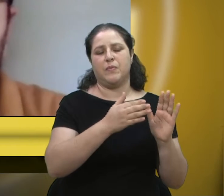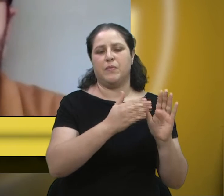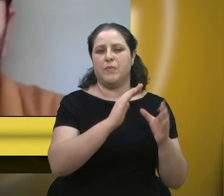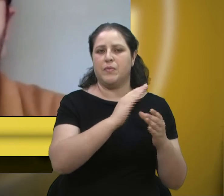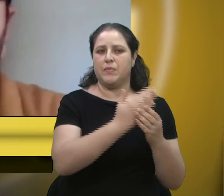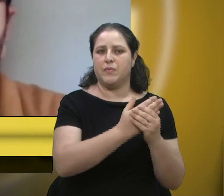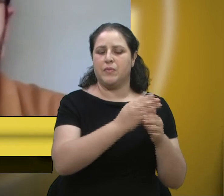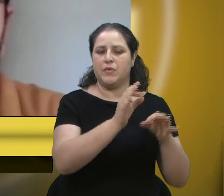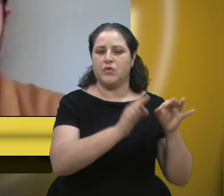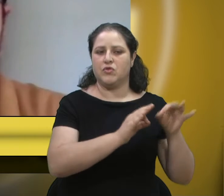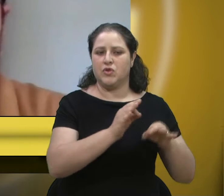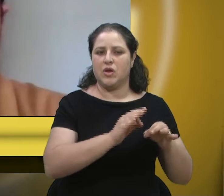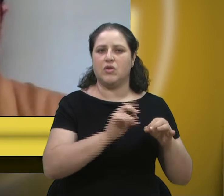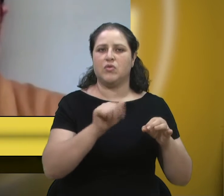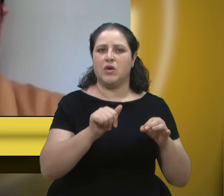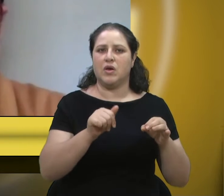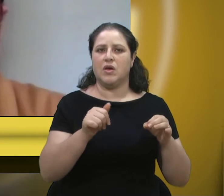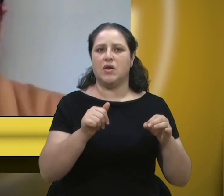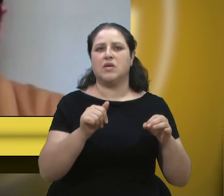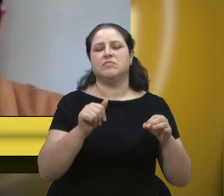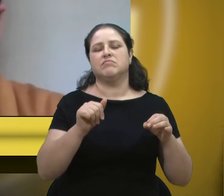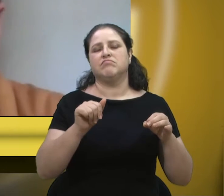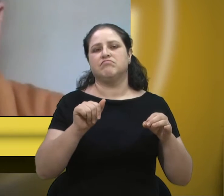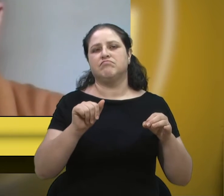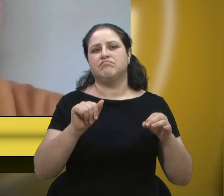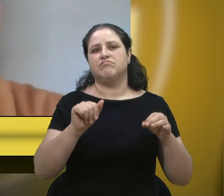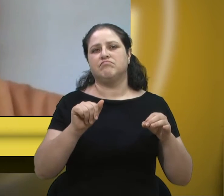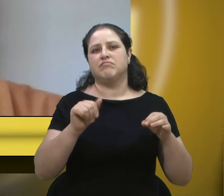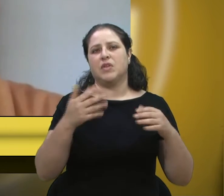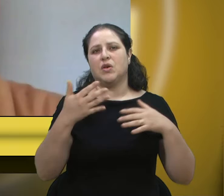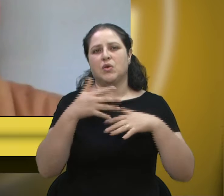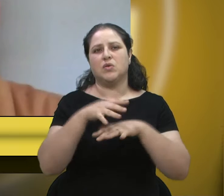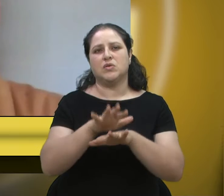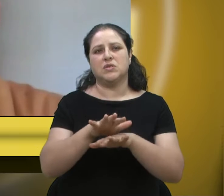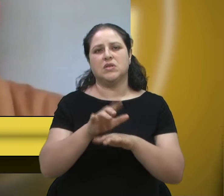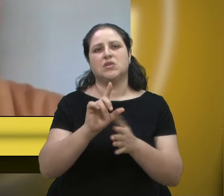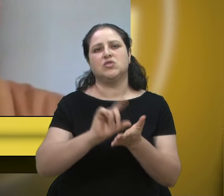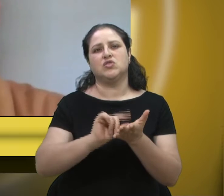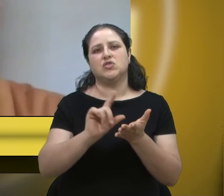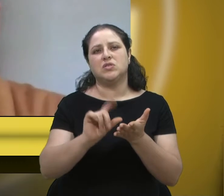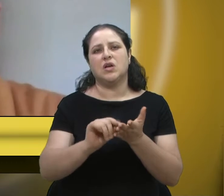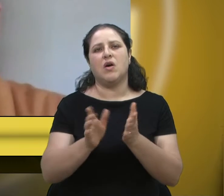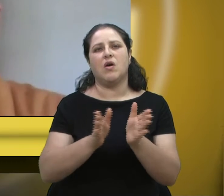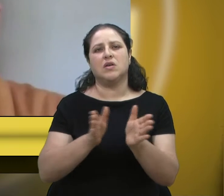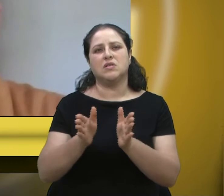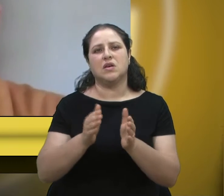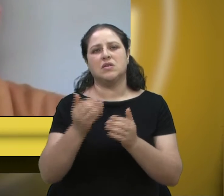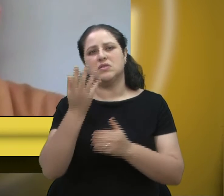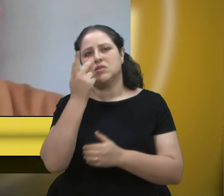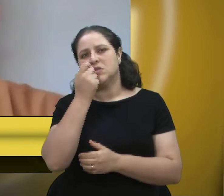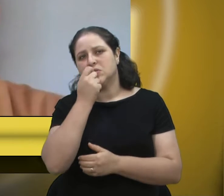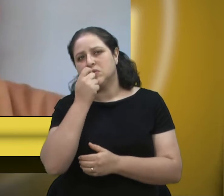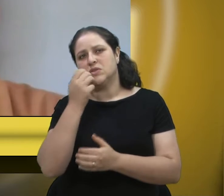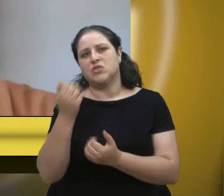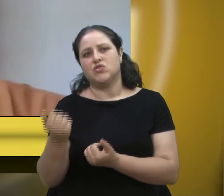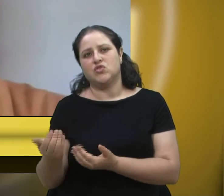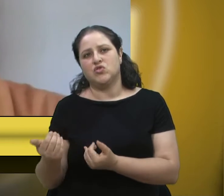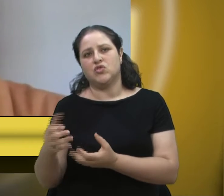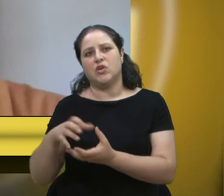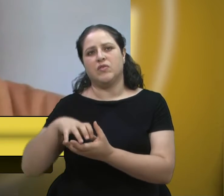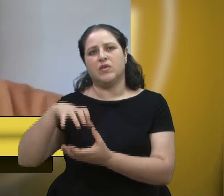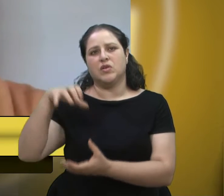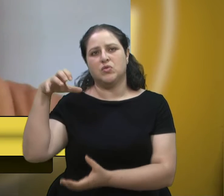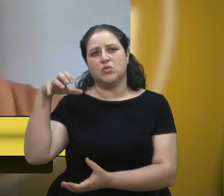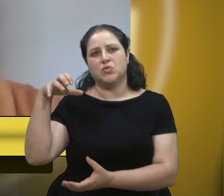promover a inclusão digital e o acesso às crianças, aos jovens e aos adultos, né, a construção de